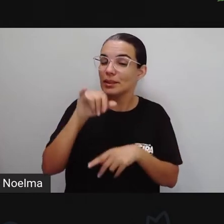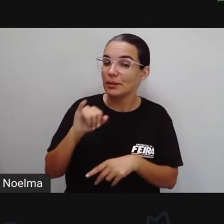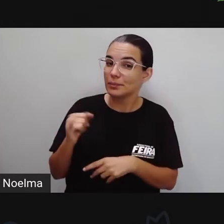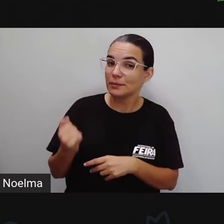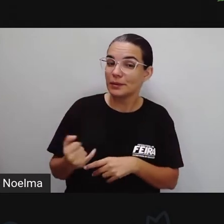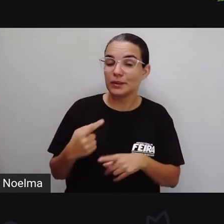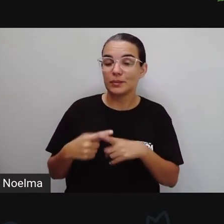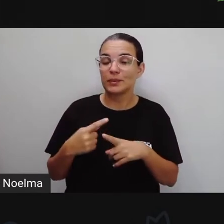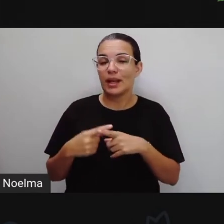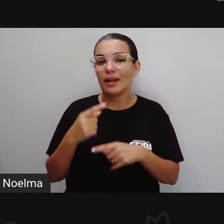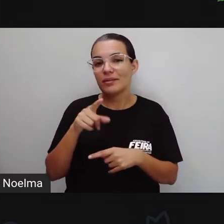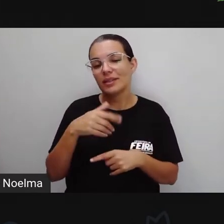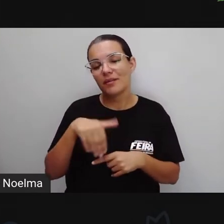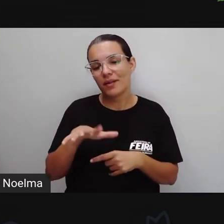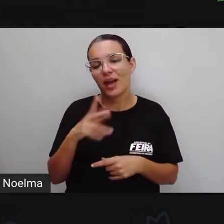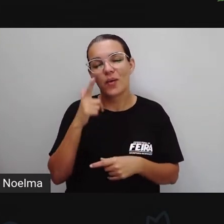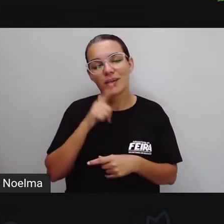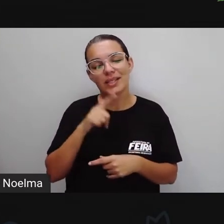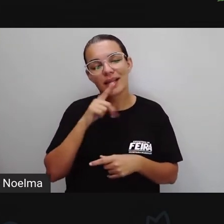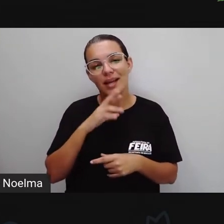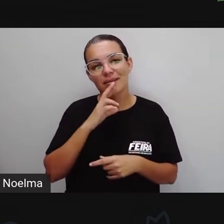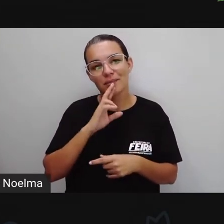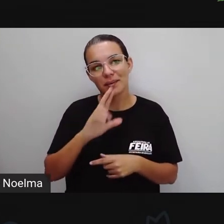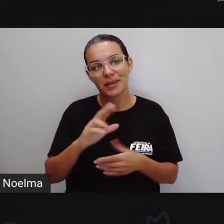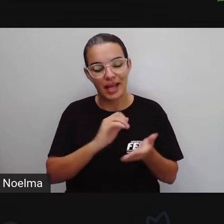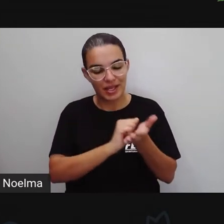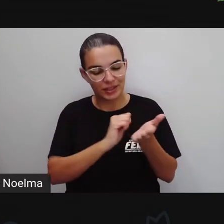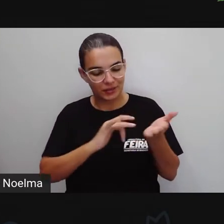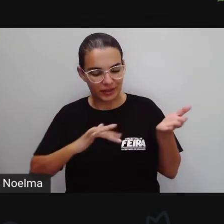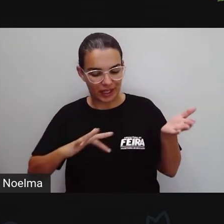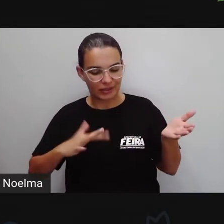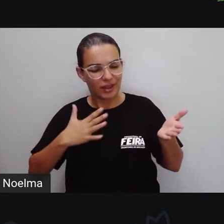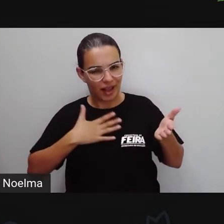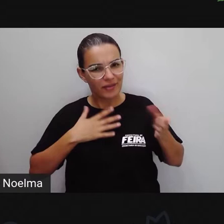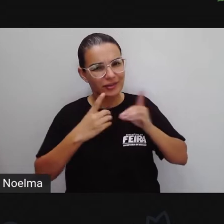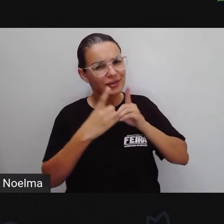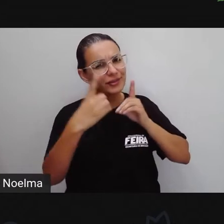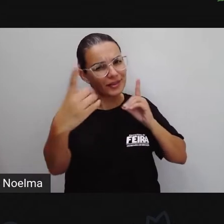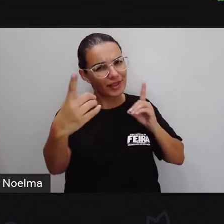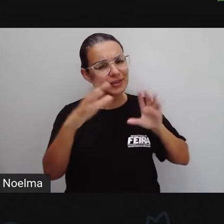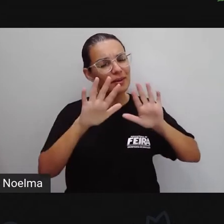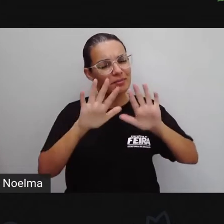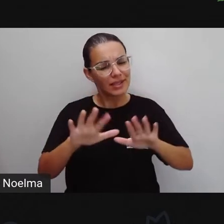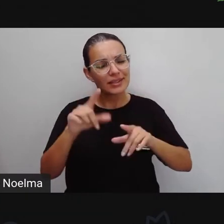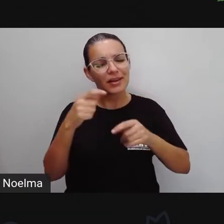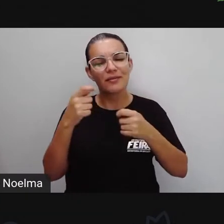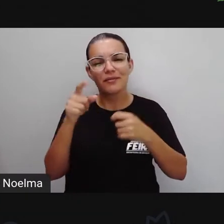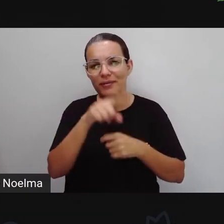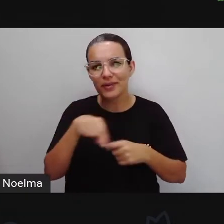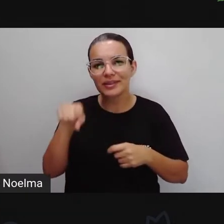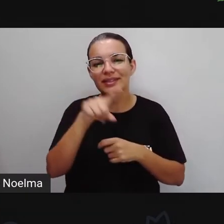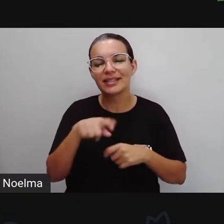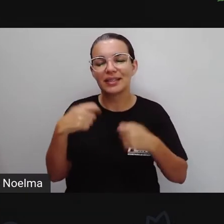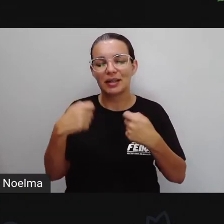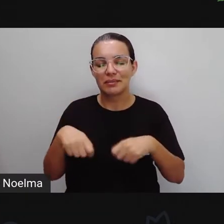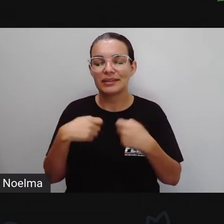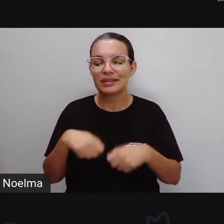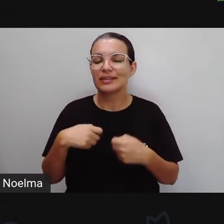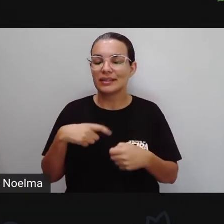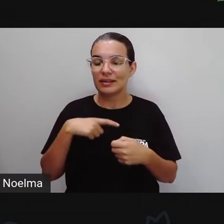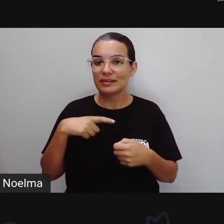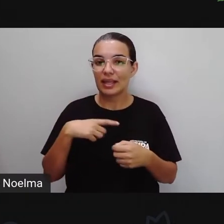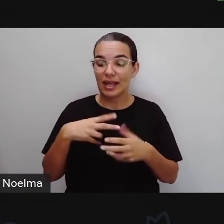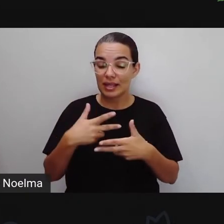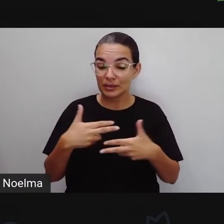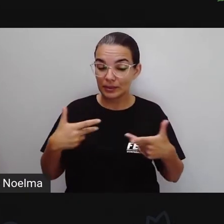responder as suas atividades, mesmo que distante, mesmo que em casa, tá certo? Então olhem só, material sempre em mãos, tá